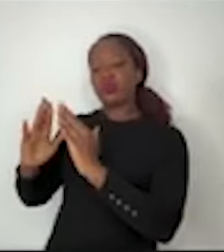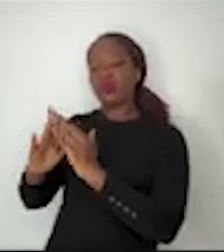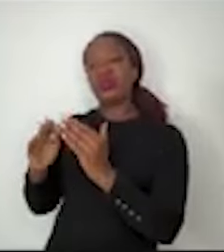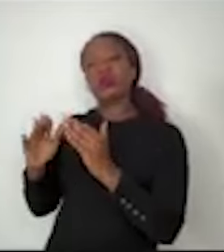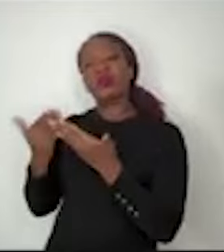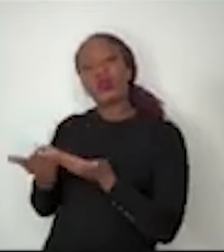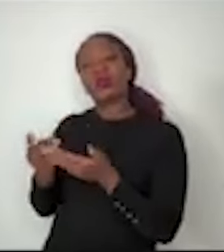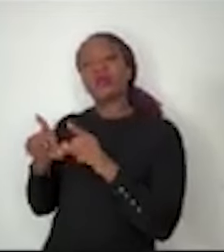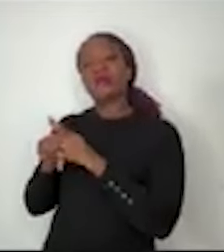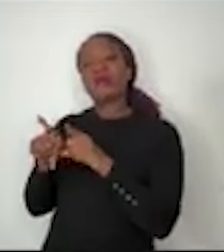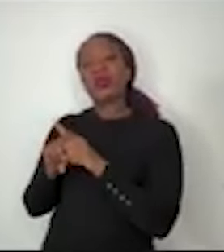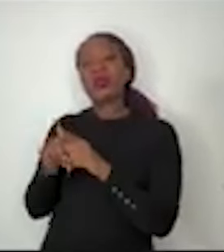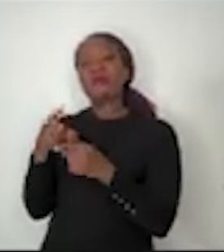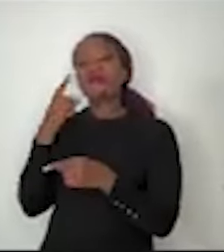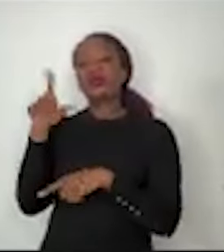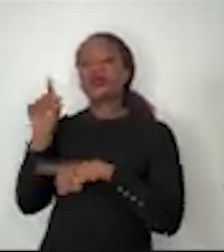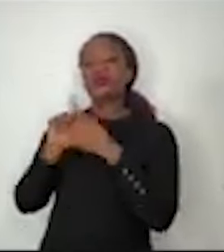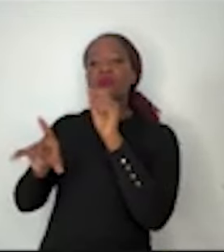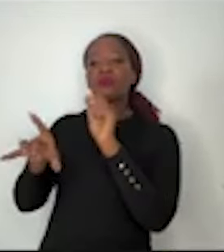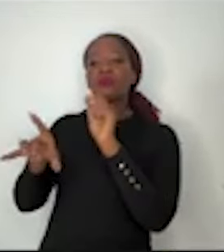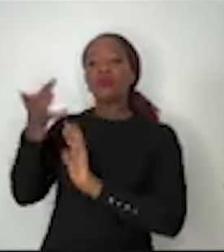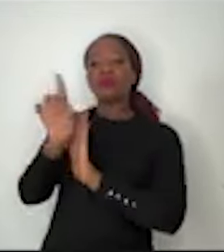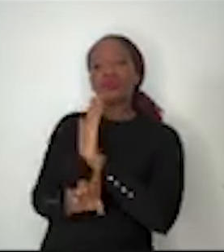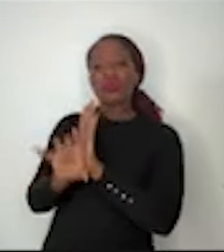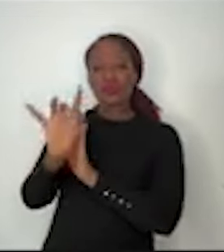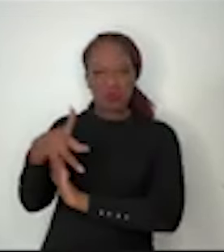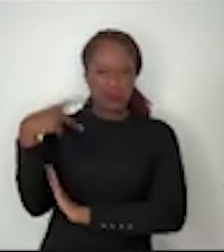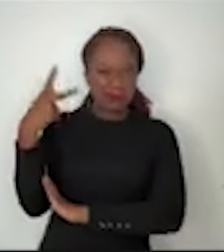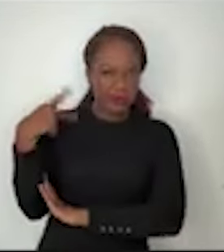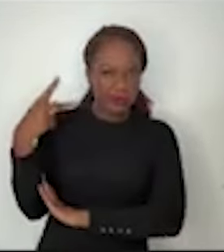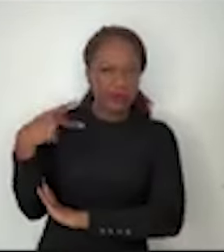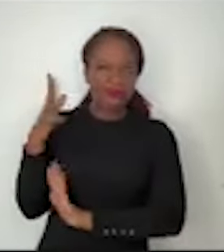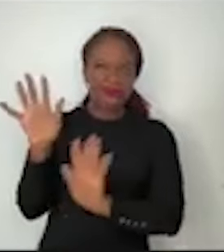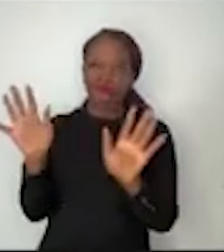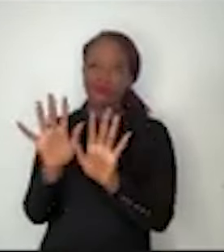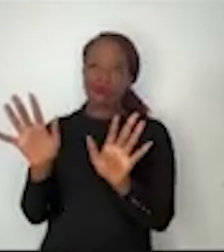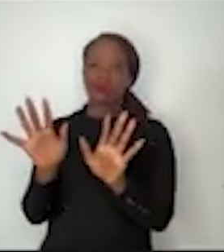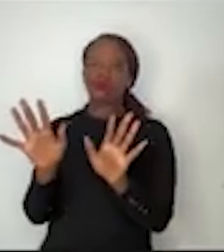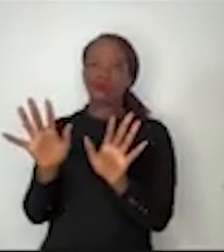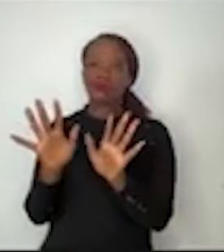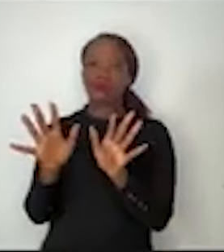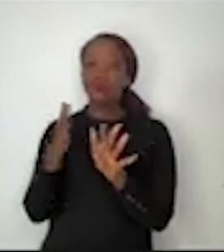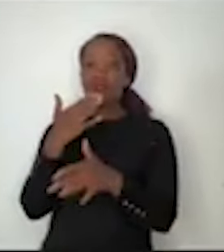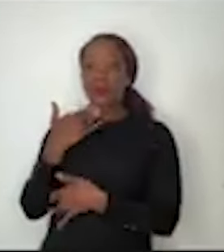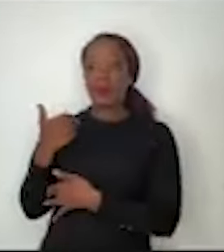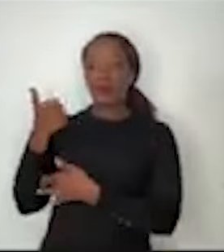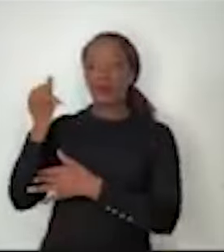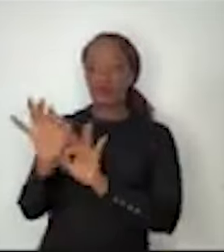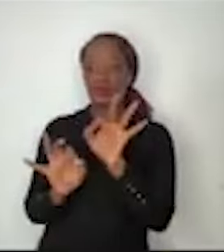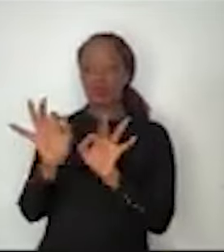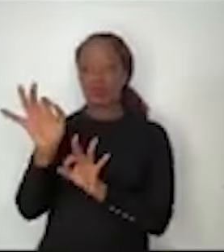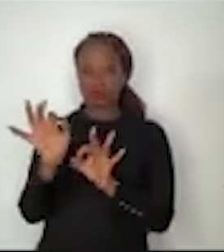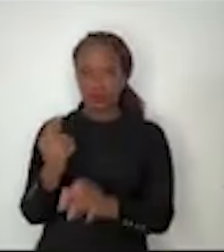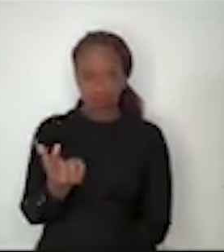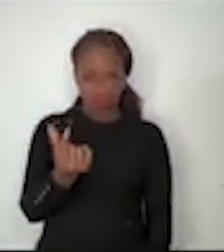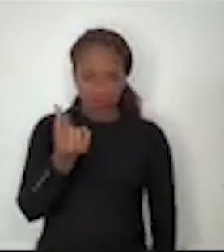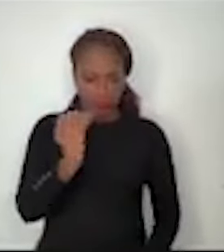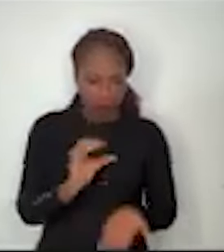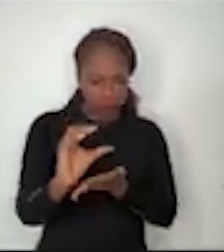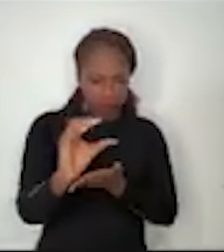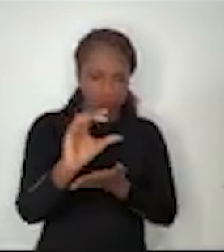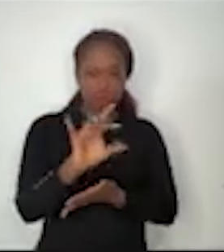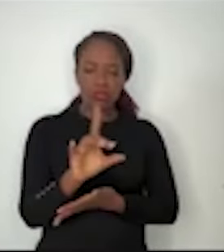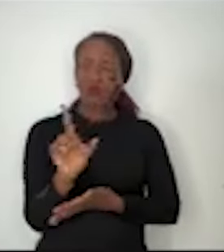por critérios puramente políticos, e um aprimoramento de gestão. Não é só dinheiro. Existe uma razoável